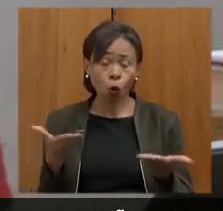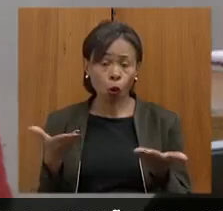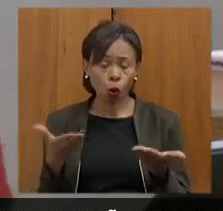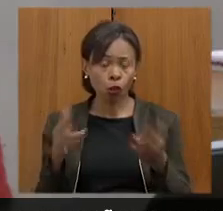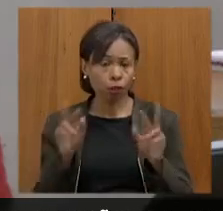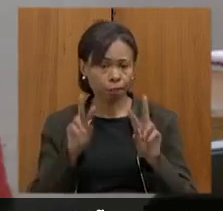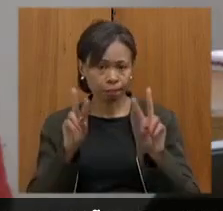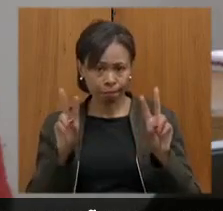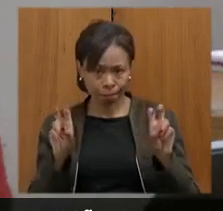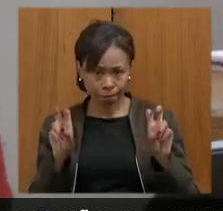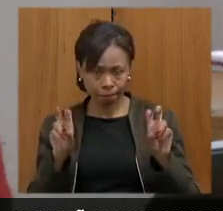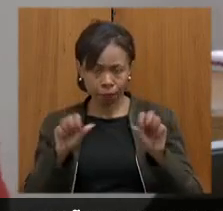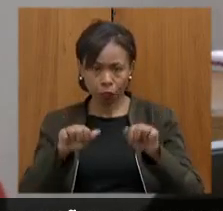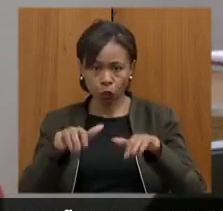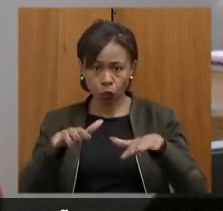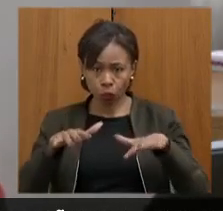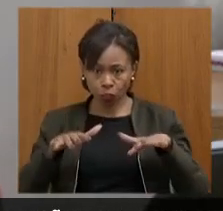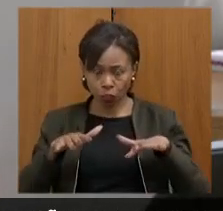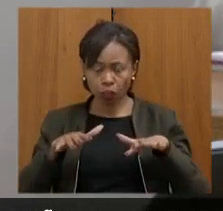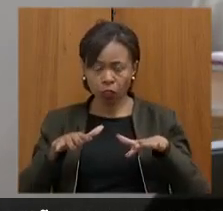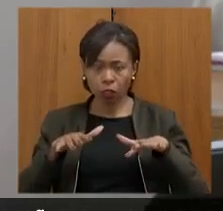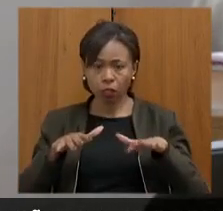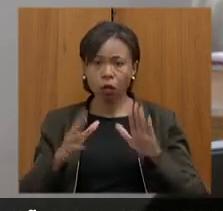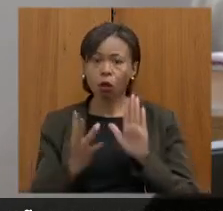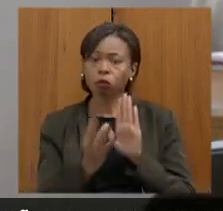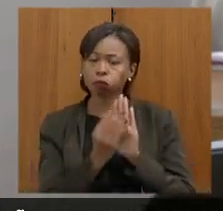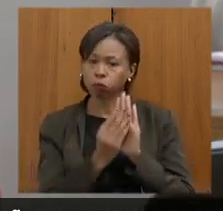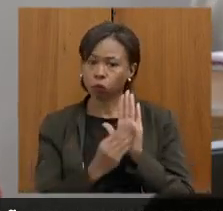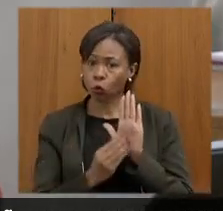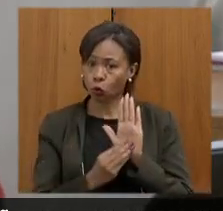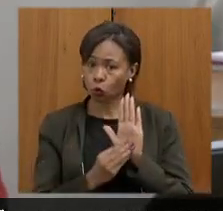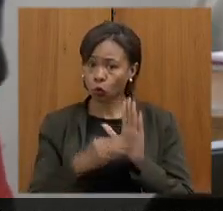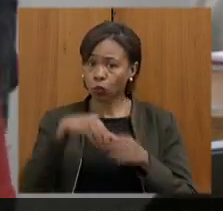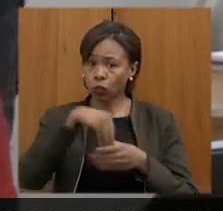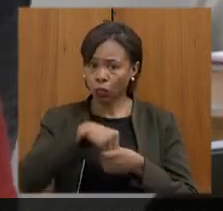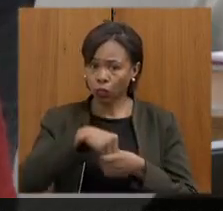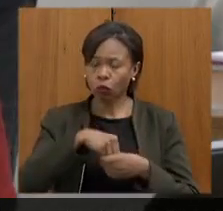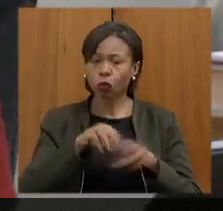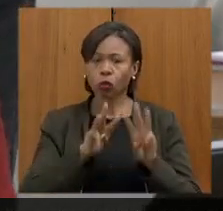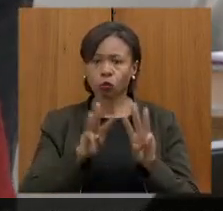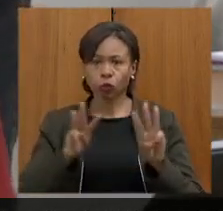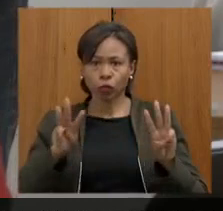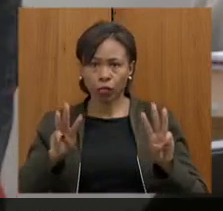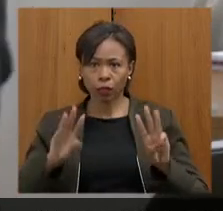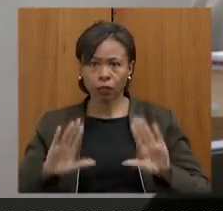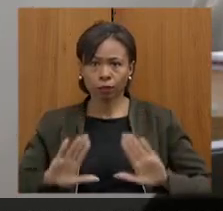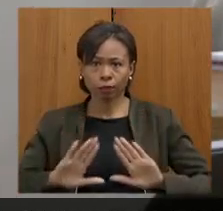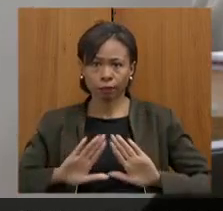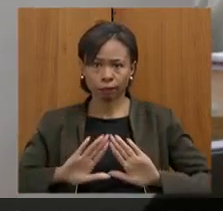audiência ficará disponível no site da Assembleia Legislativa.